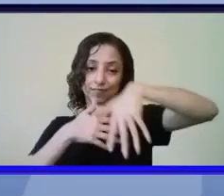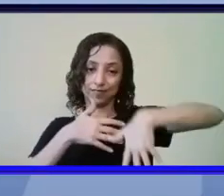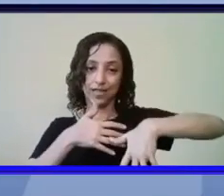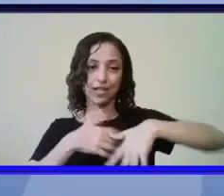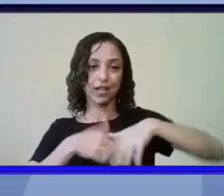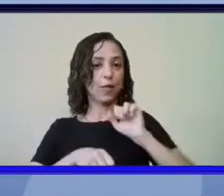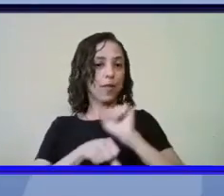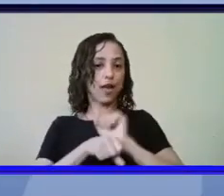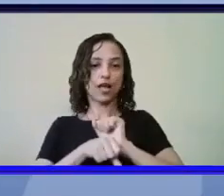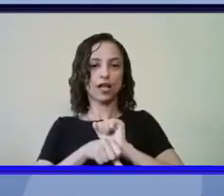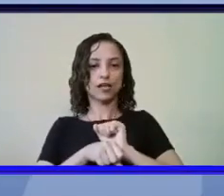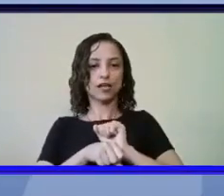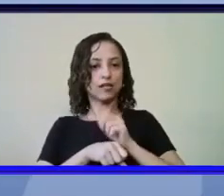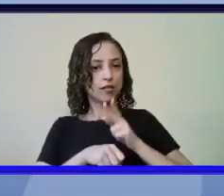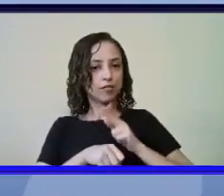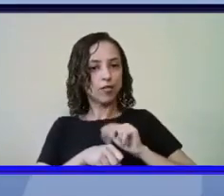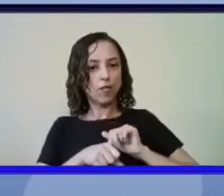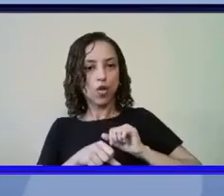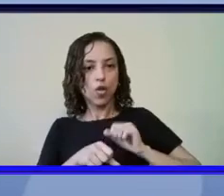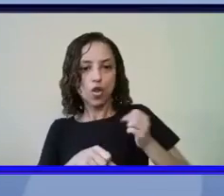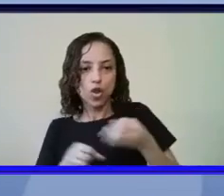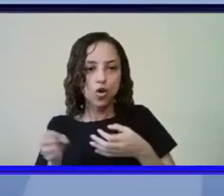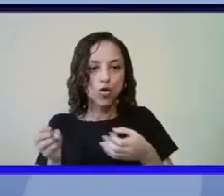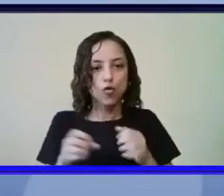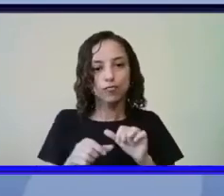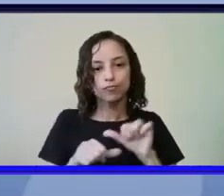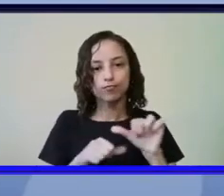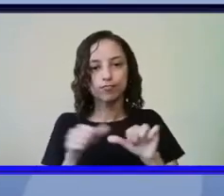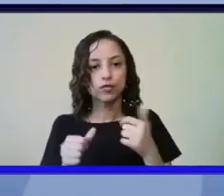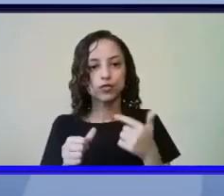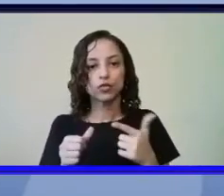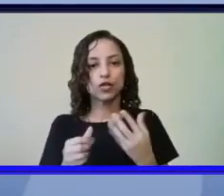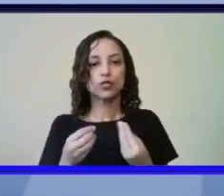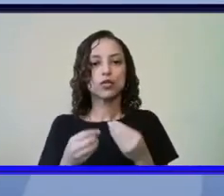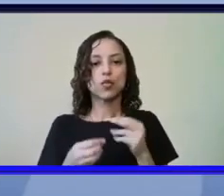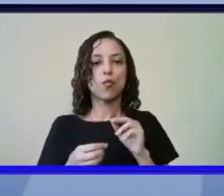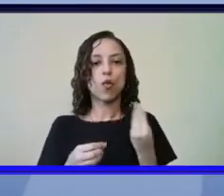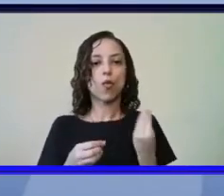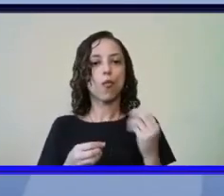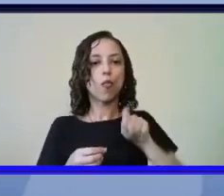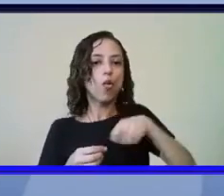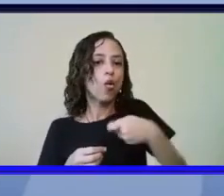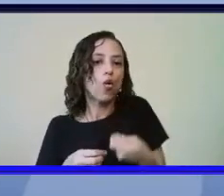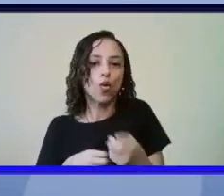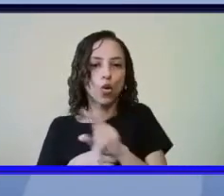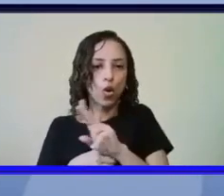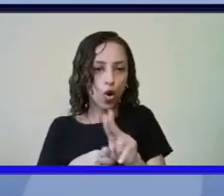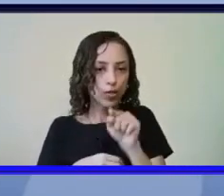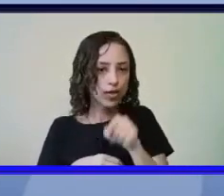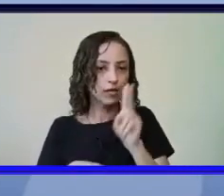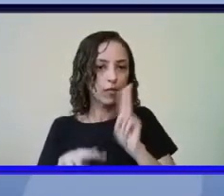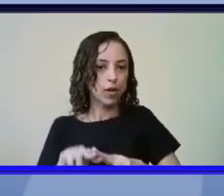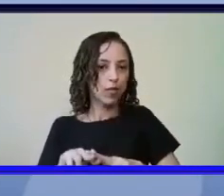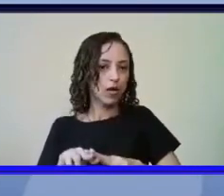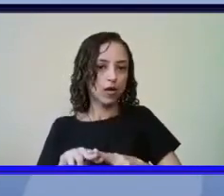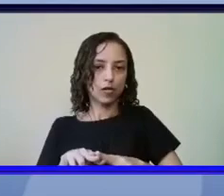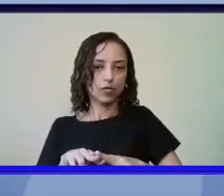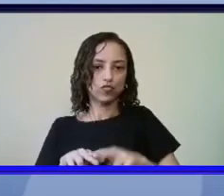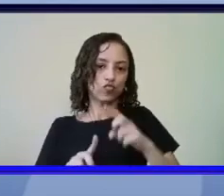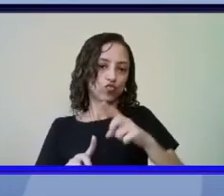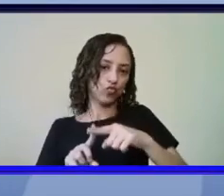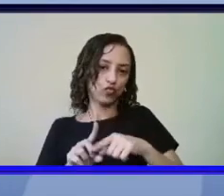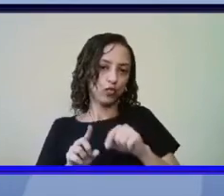ela não é que você dê um nome para uma espécie que aquele nome vai perdurar para